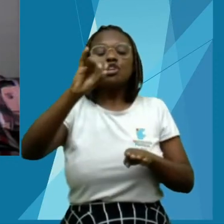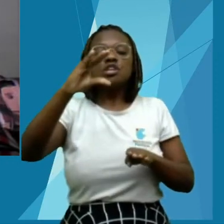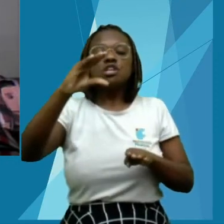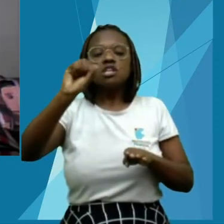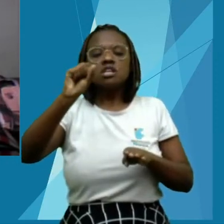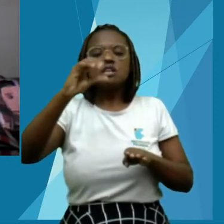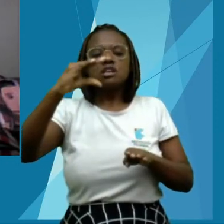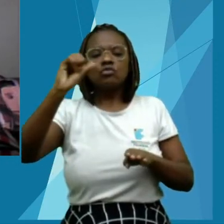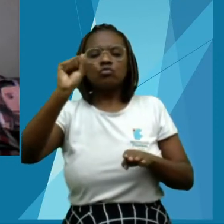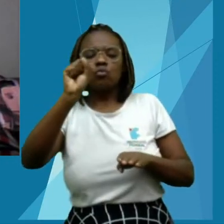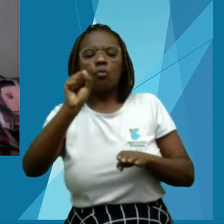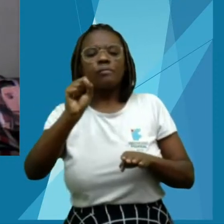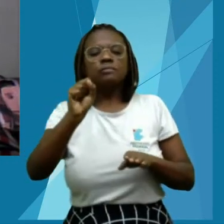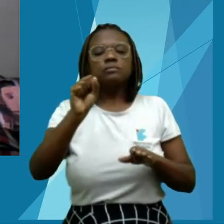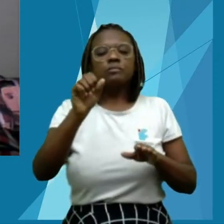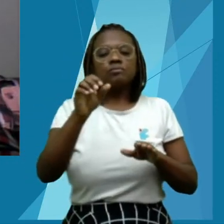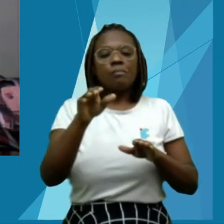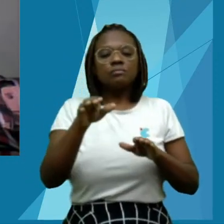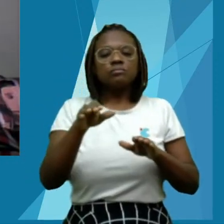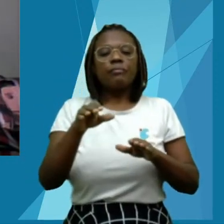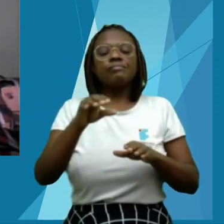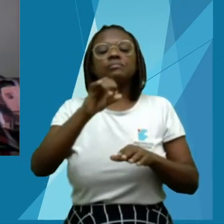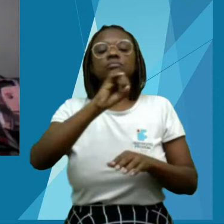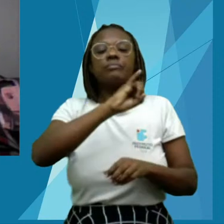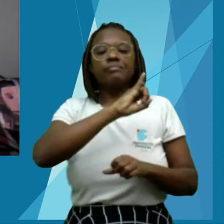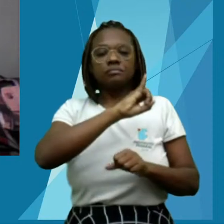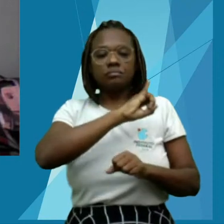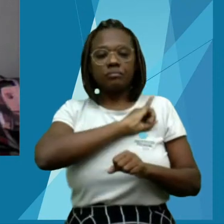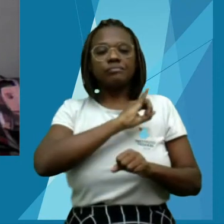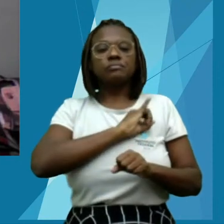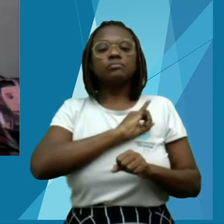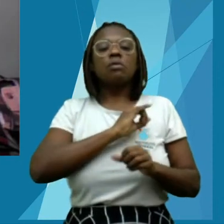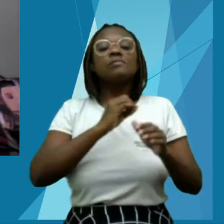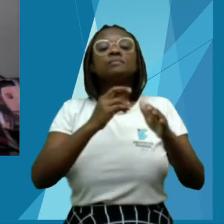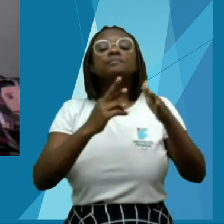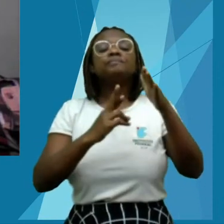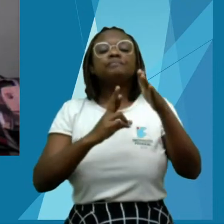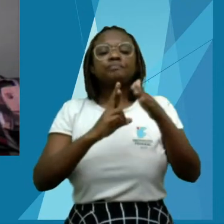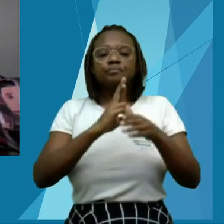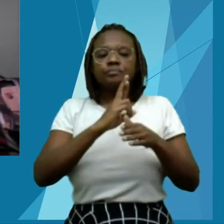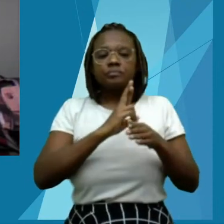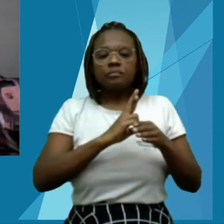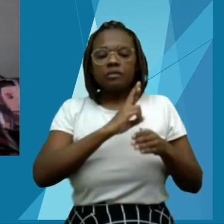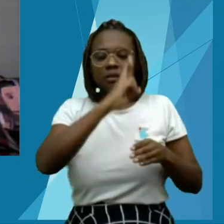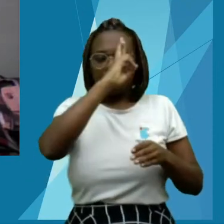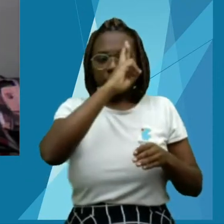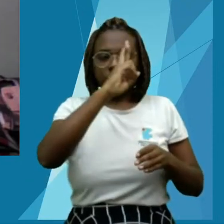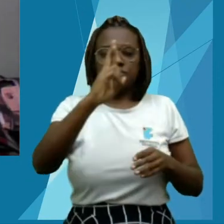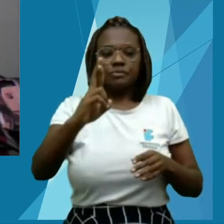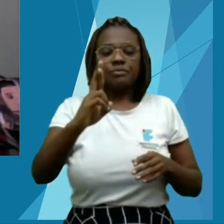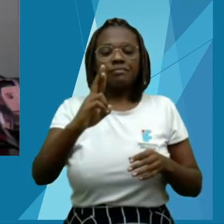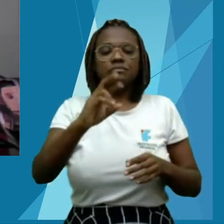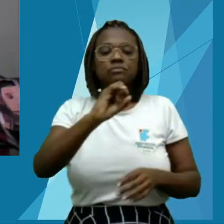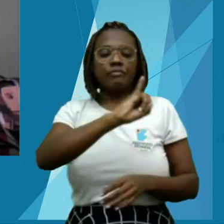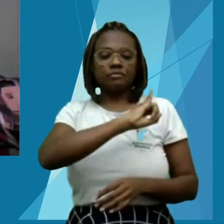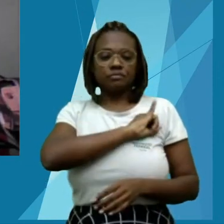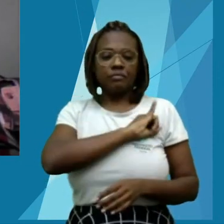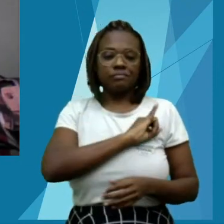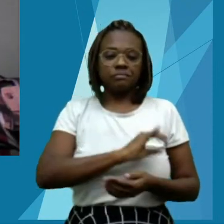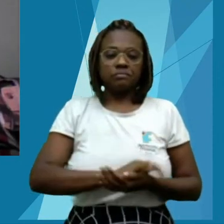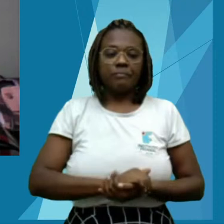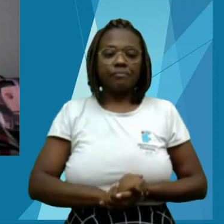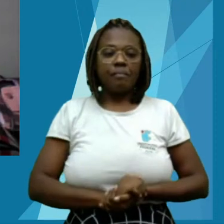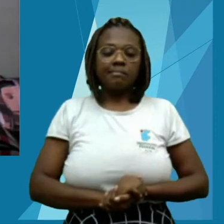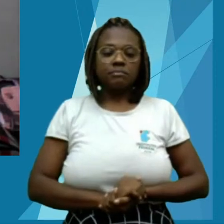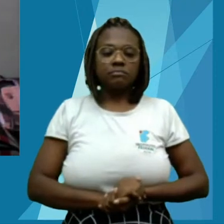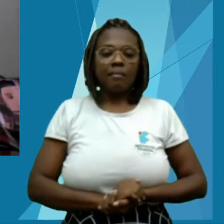é reitora do Instituto Federal de Educação, Ciência e Tecnologia do Acre, o nosso IFAC. O próximo,